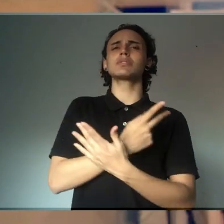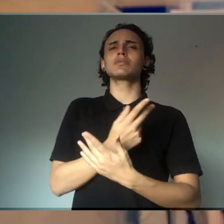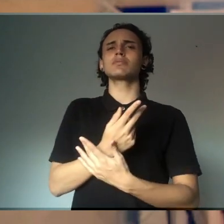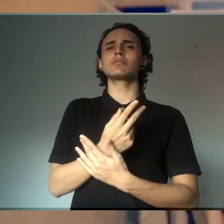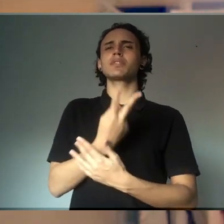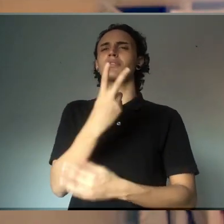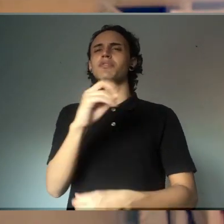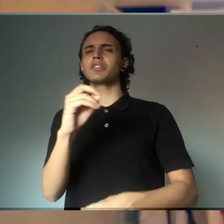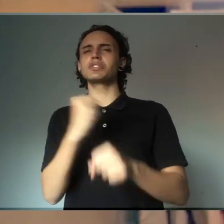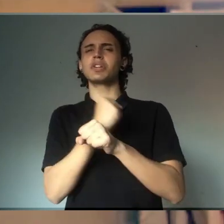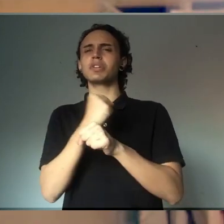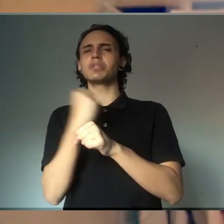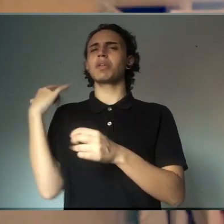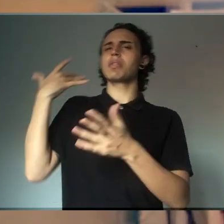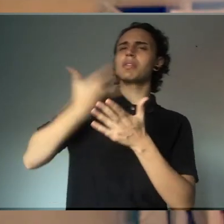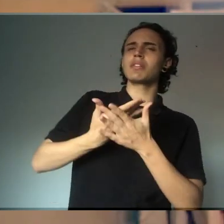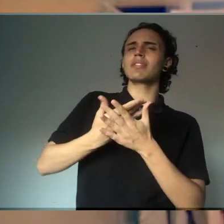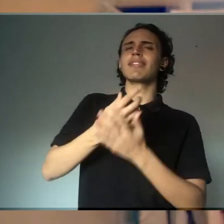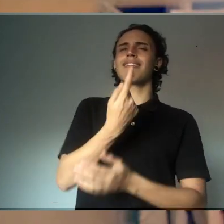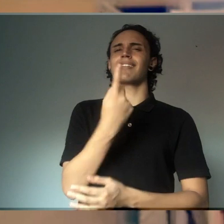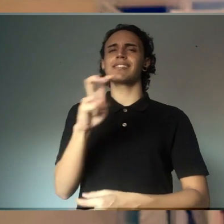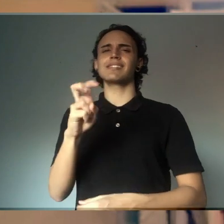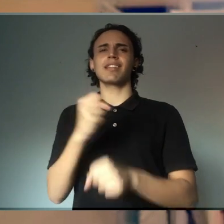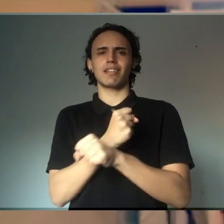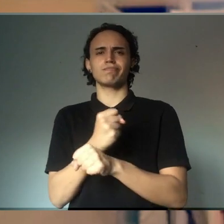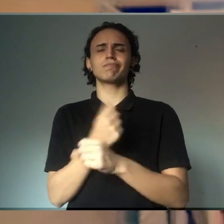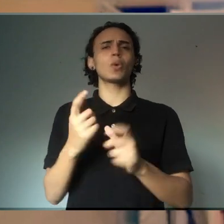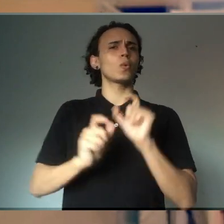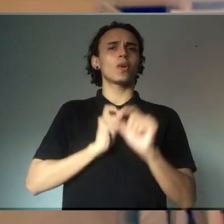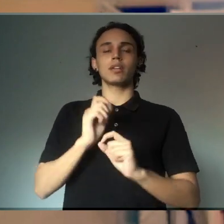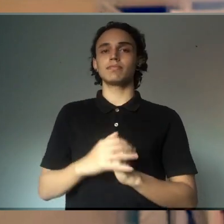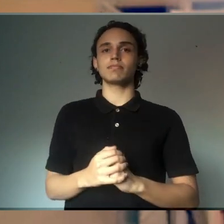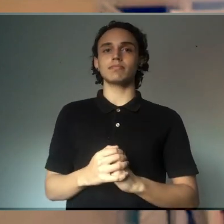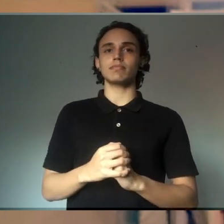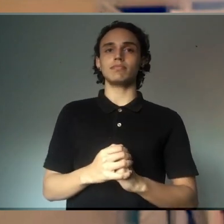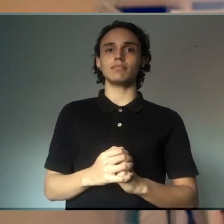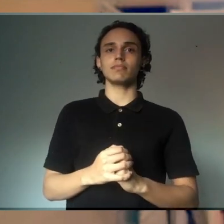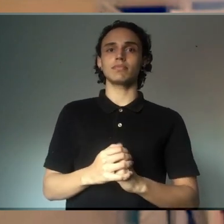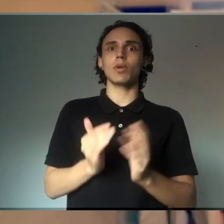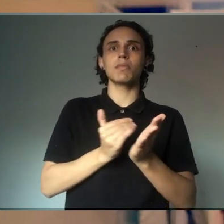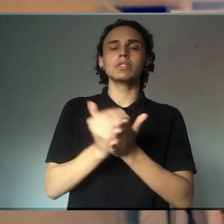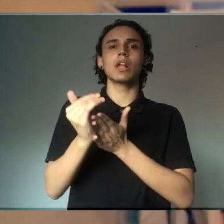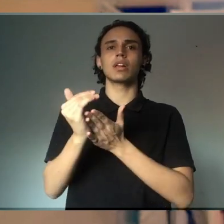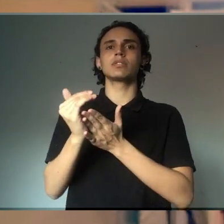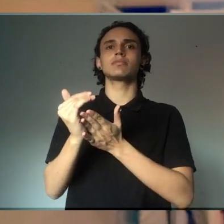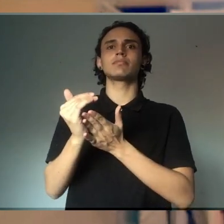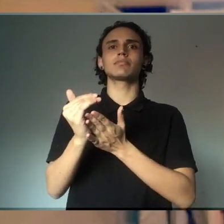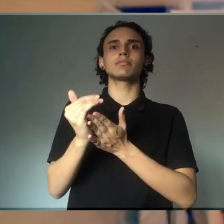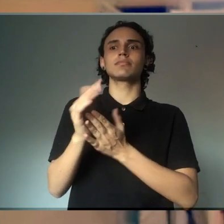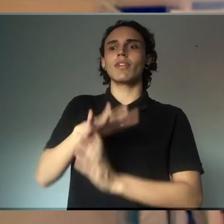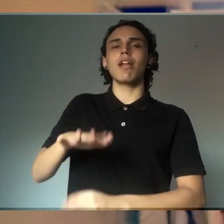falando isso de uns 20 anos para cá, 15 anos para cá, é que cada vez mais esse público infantil, o infanto